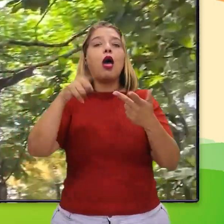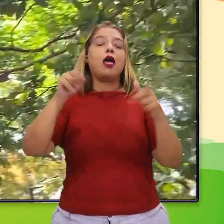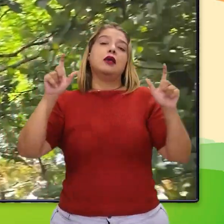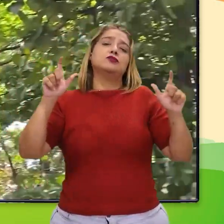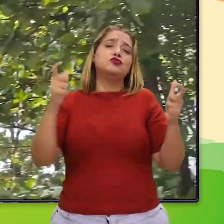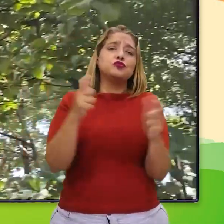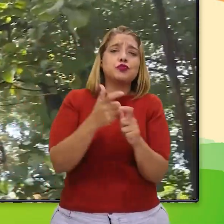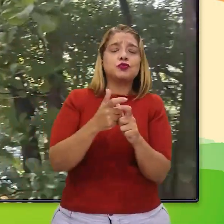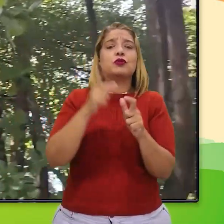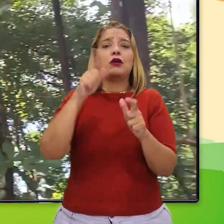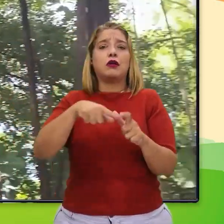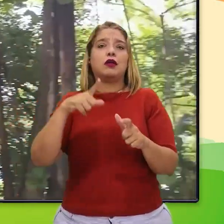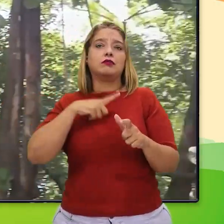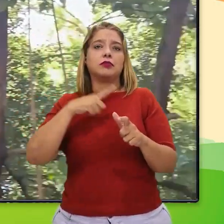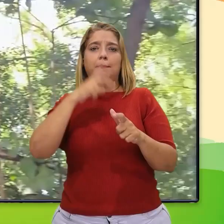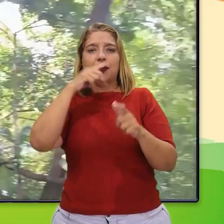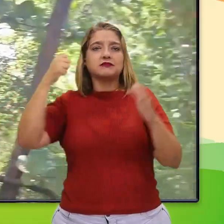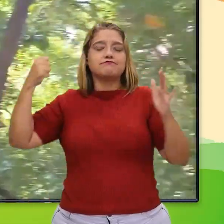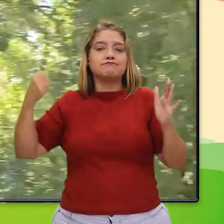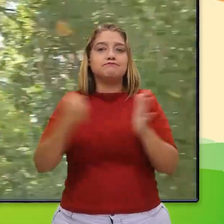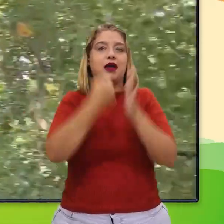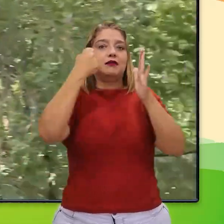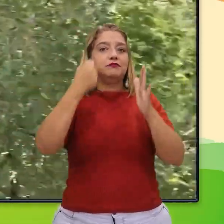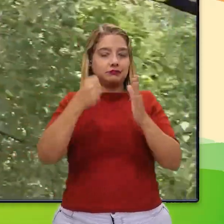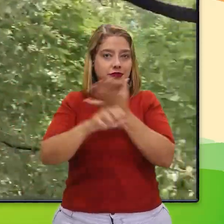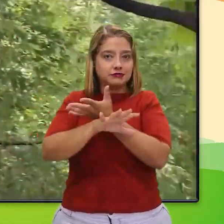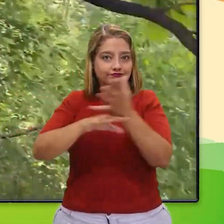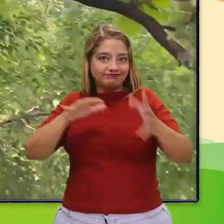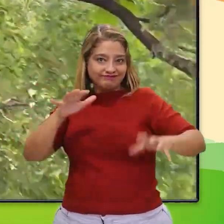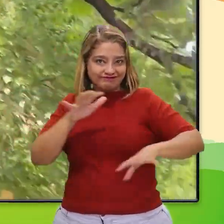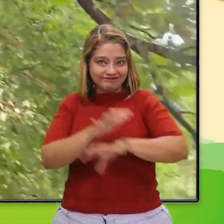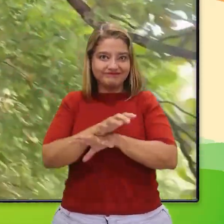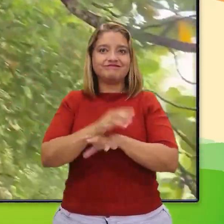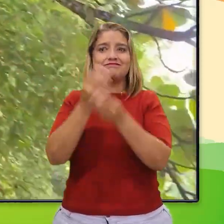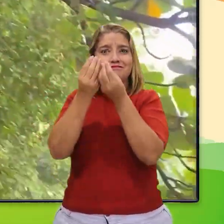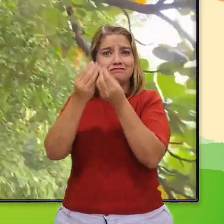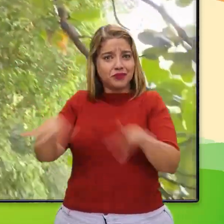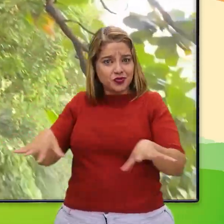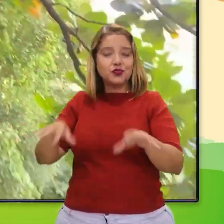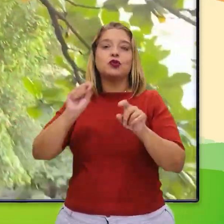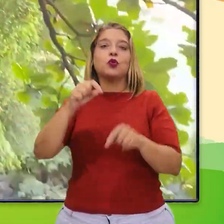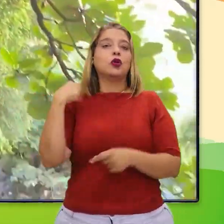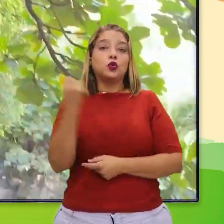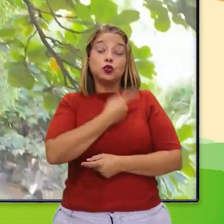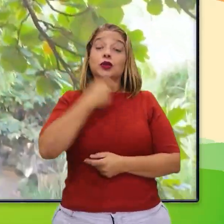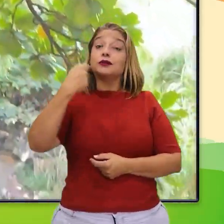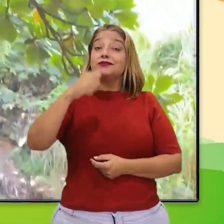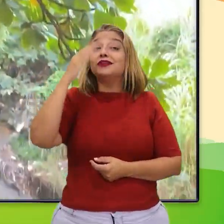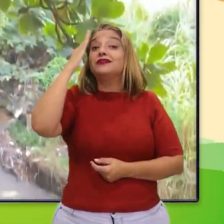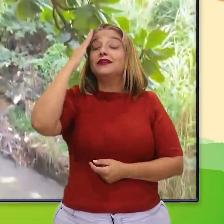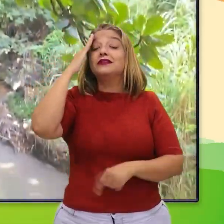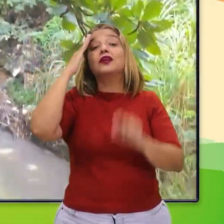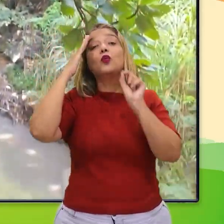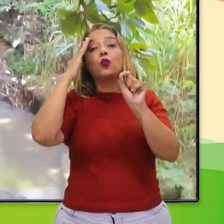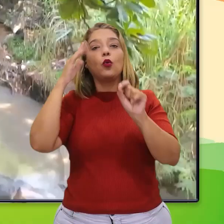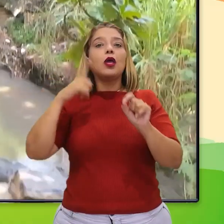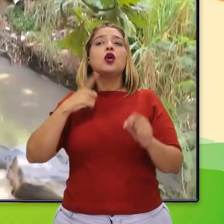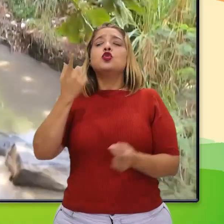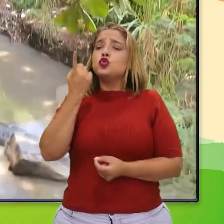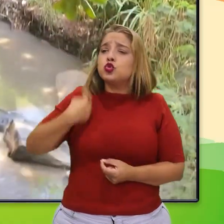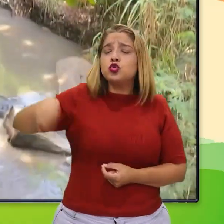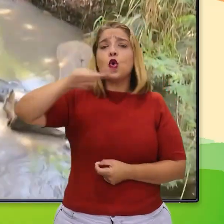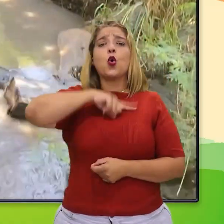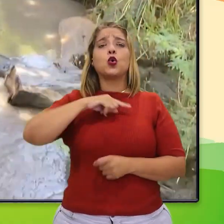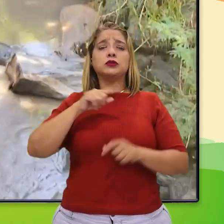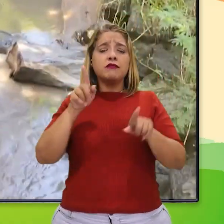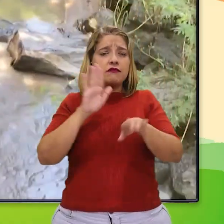minimizar os impactos ambientais. É importante que a gente compreenda que não existe nenhuma atividade humana que não gera impacto ambiental.